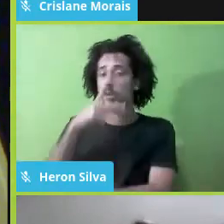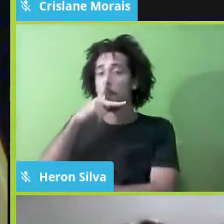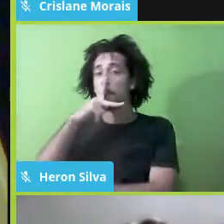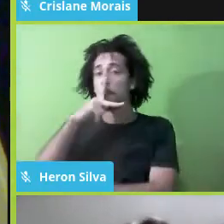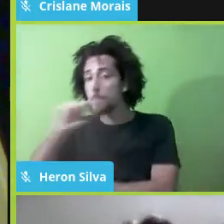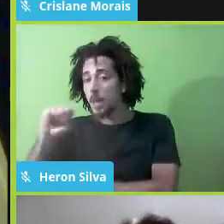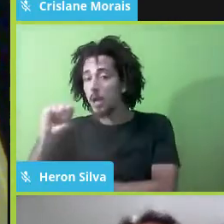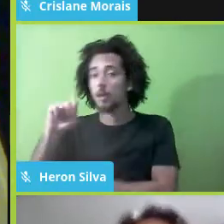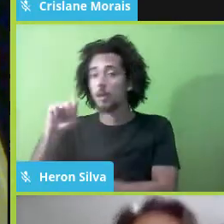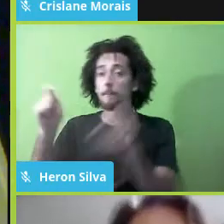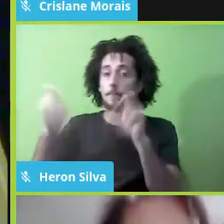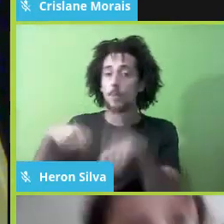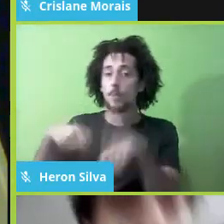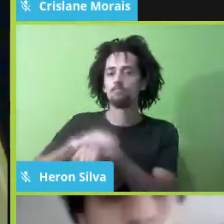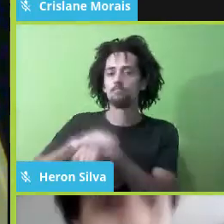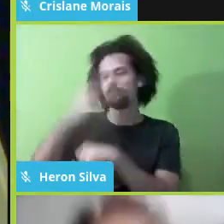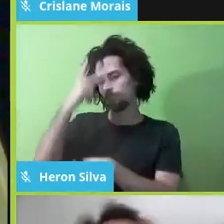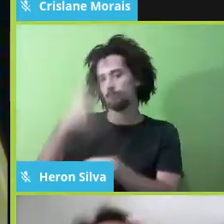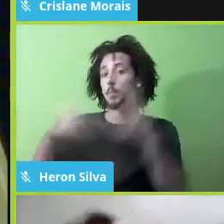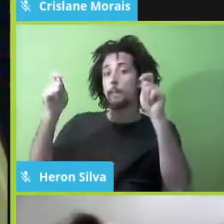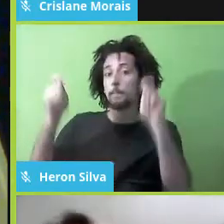considerar esse tempo